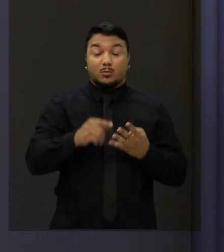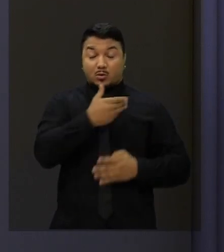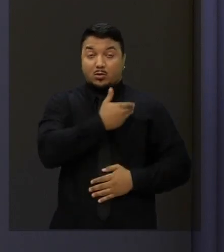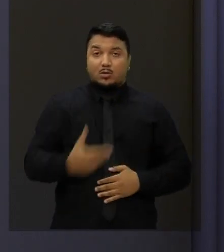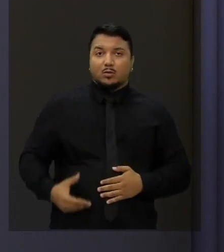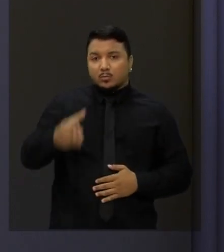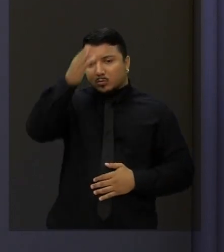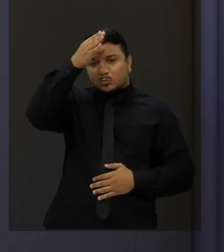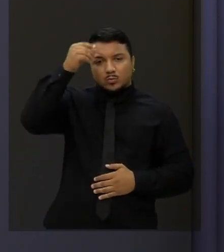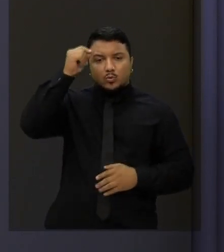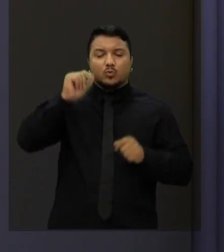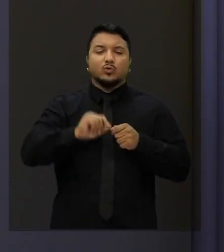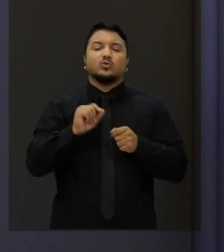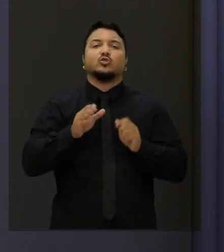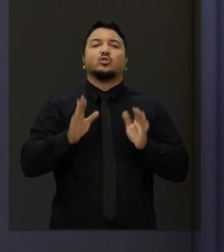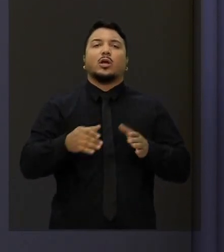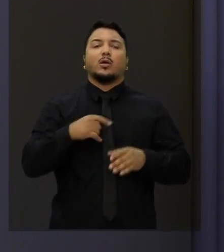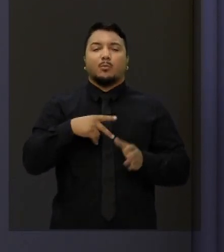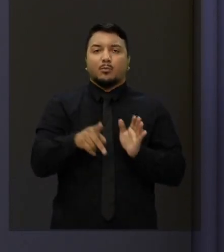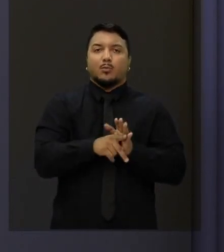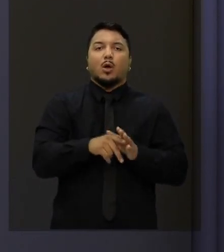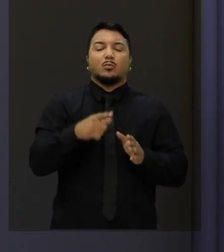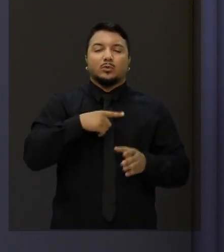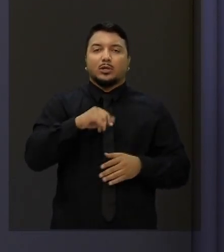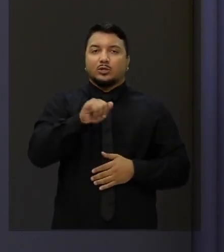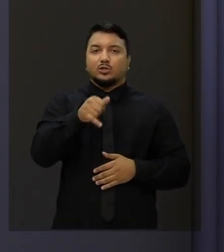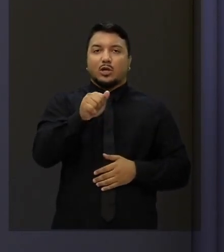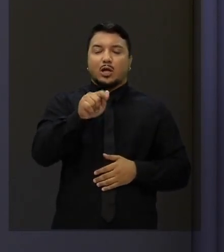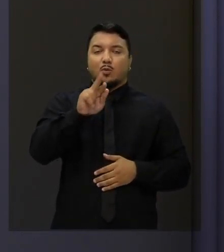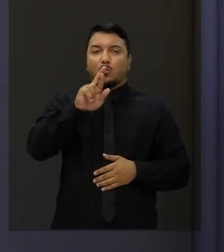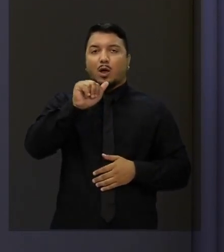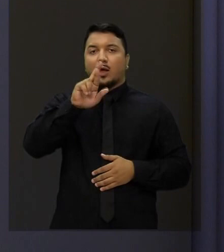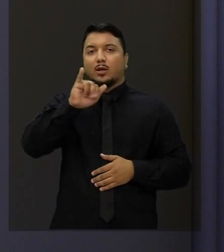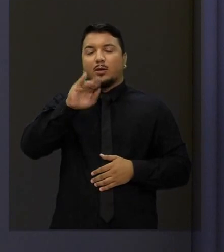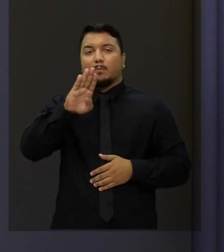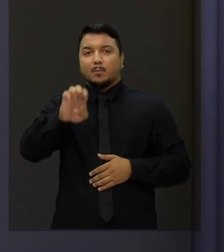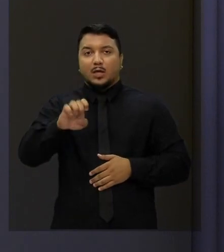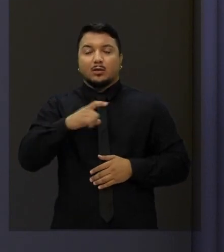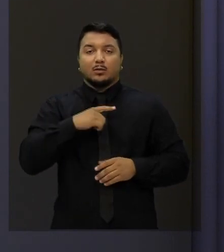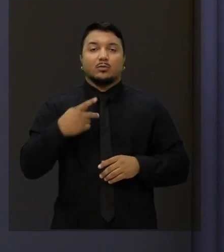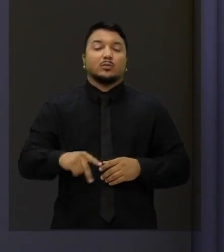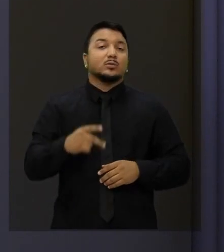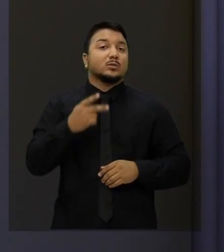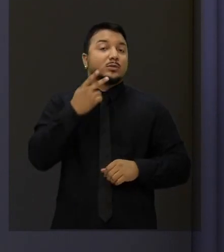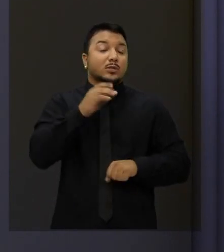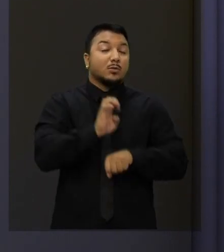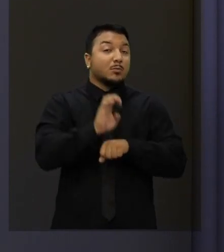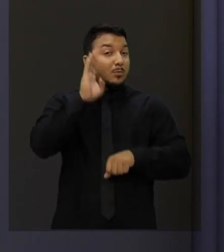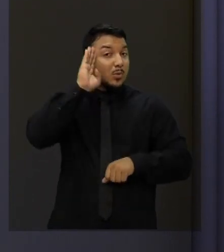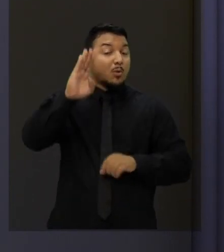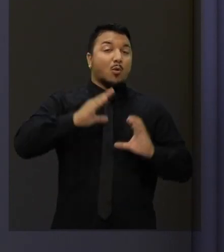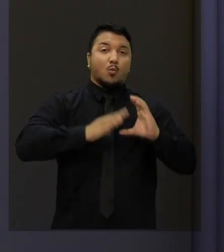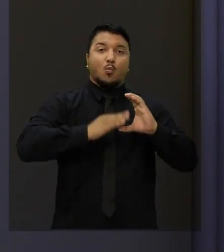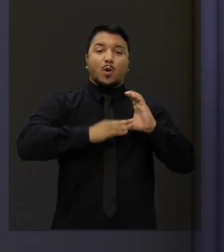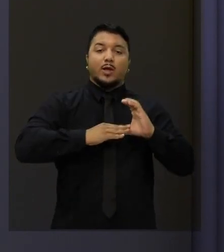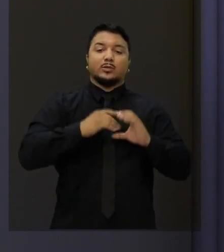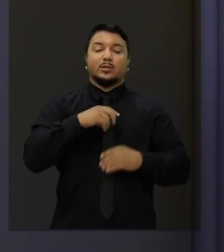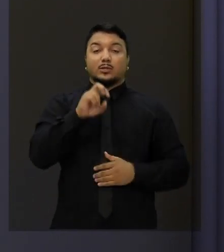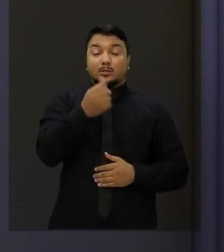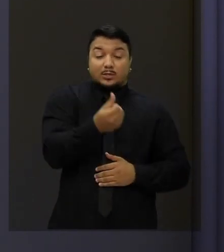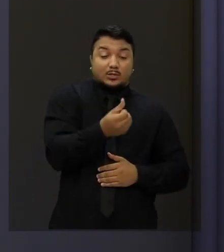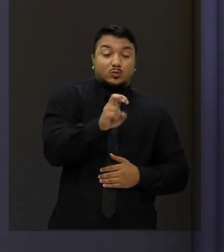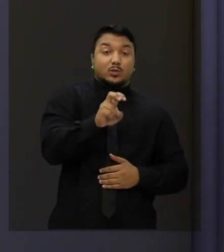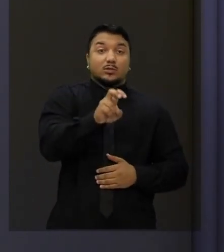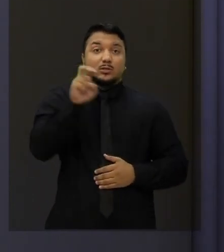fez e concluiu o hospital do Vado de Jaguaribe, e nós estamos fazendo o maior hospital público do estado, o hospital da OES com 655